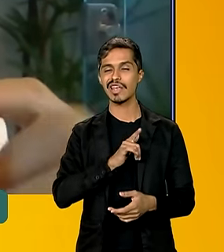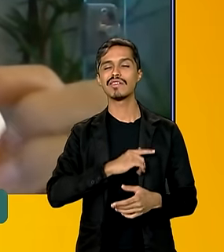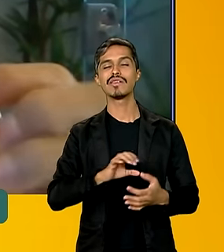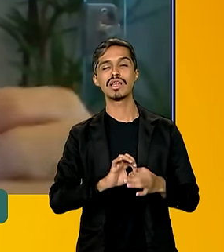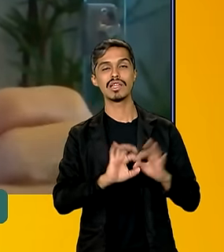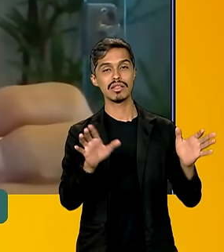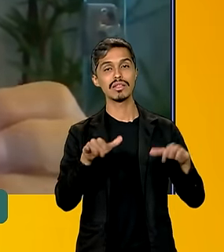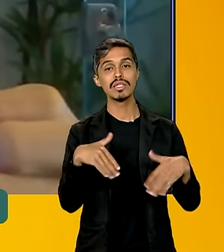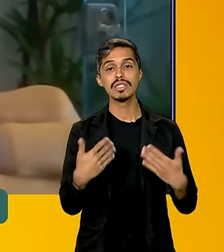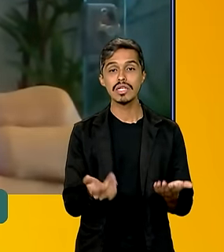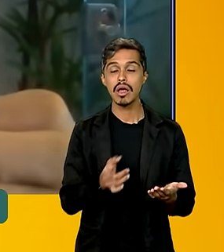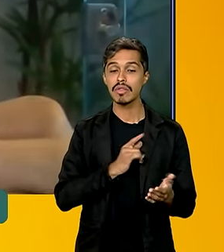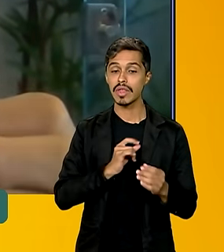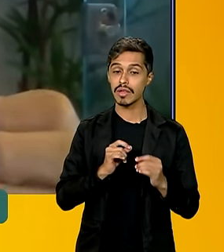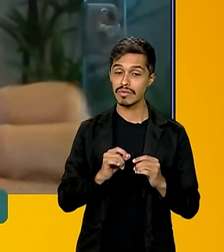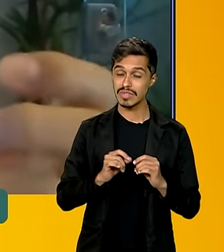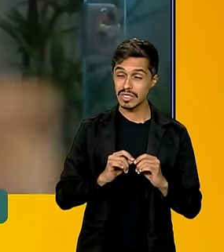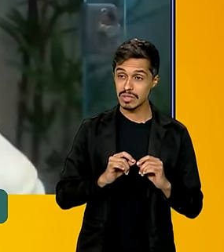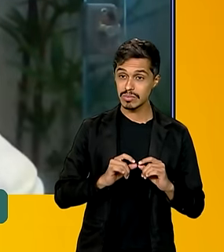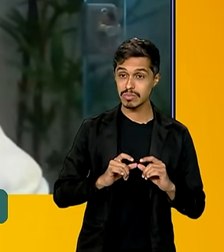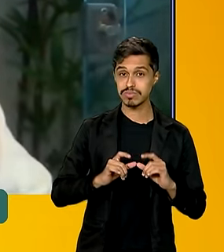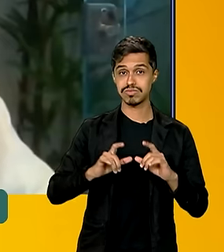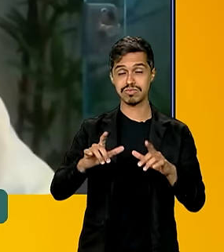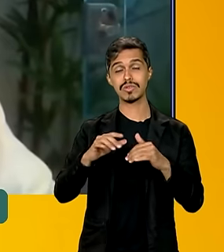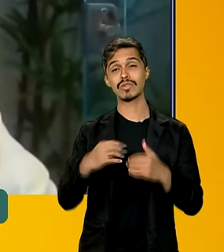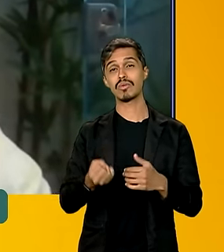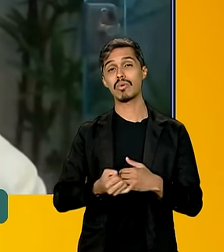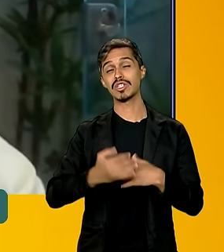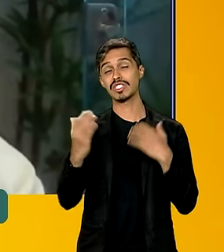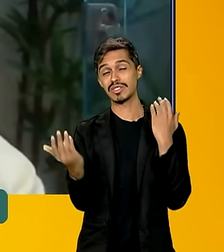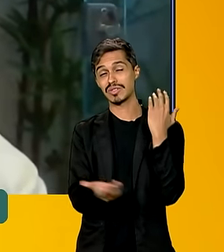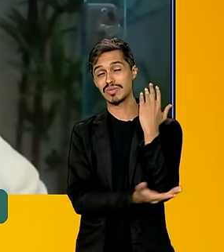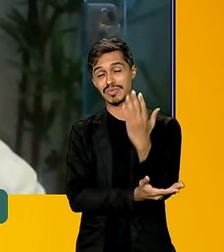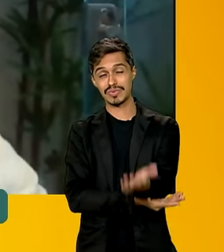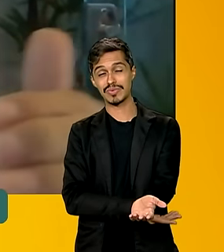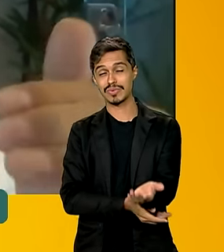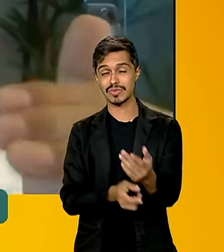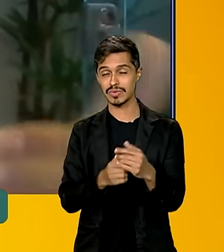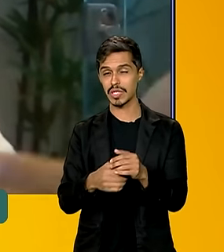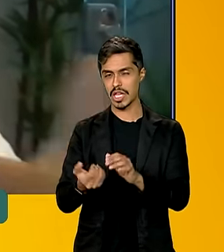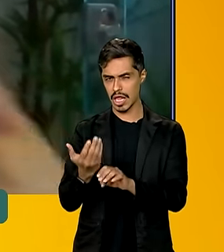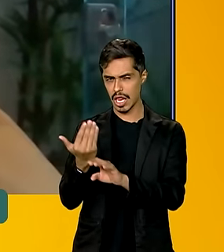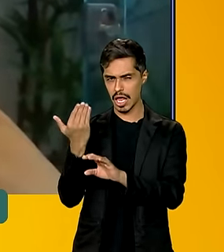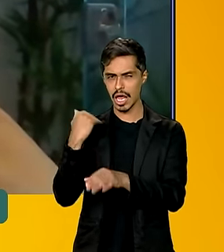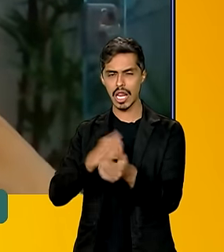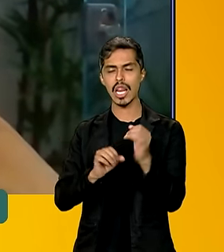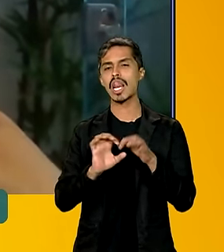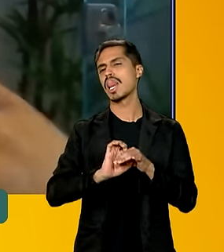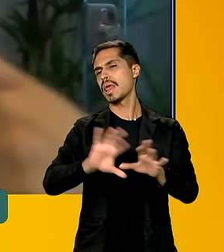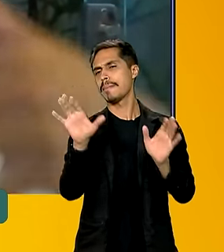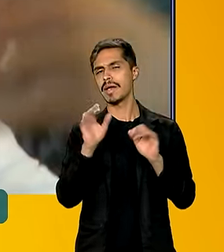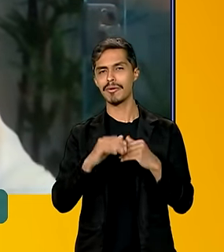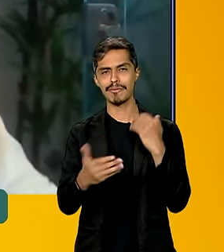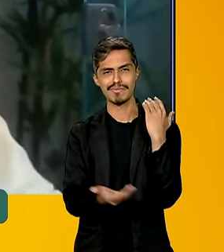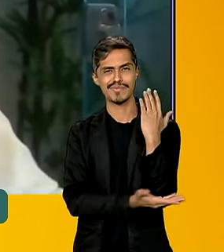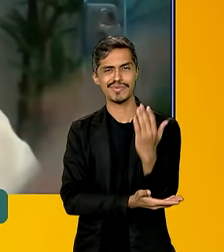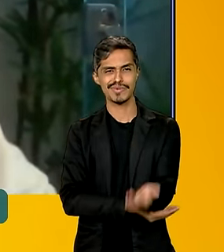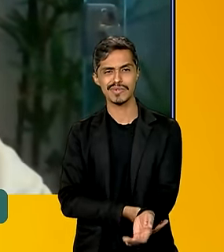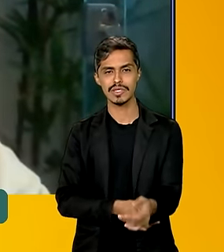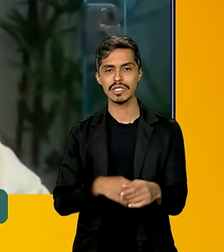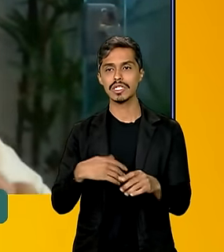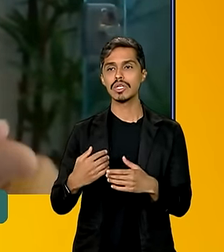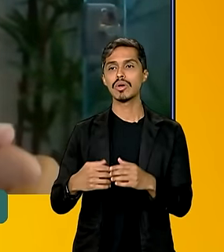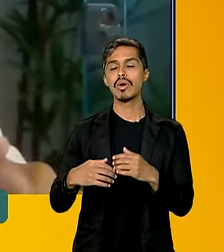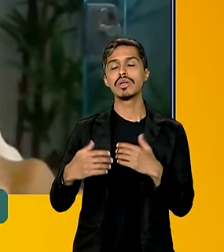verdade, o que aconteceu é um aumento expressivo de desmatamento autorizado e, com isso, o desmatamento legal somado ao